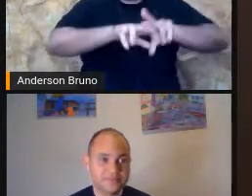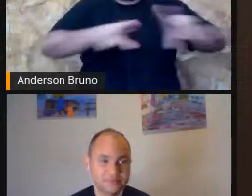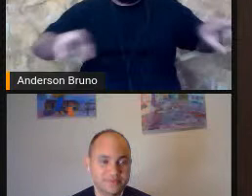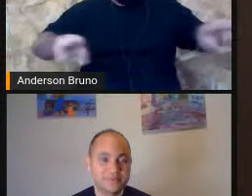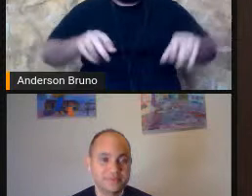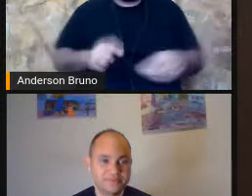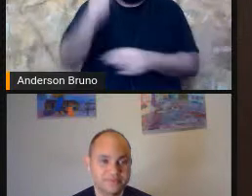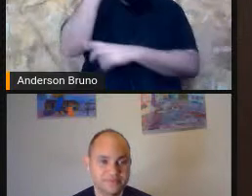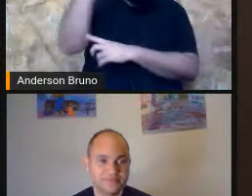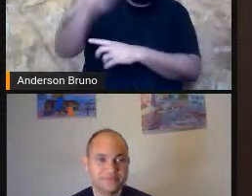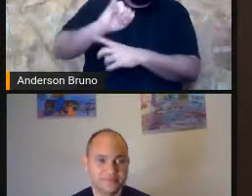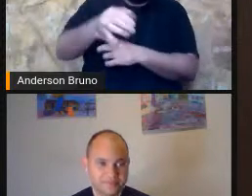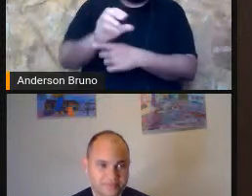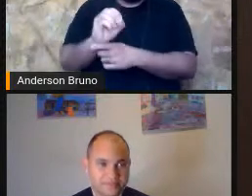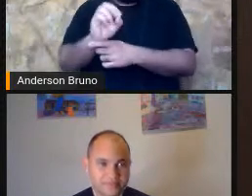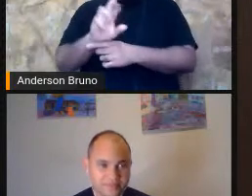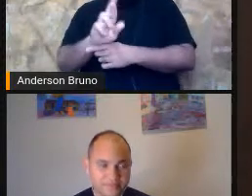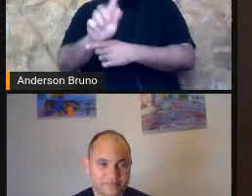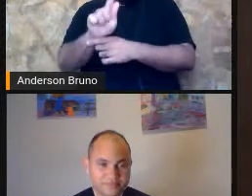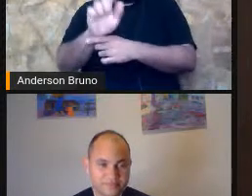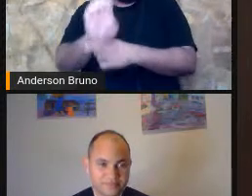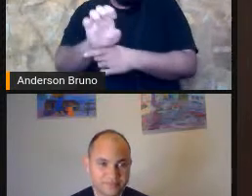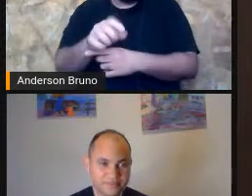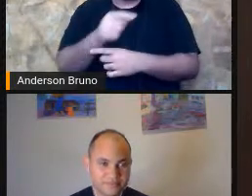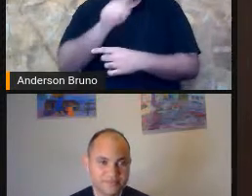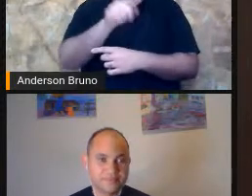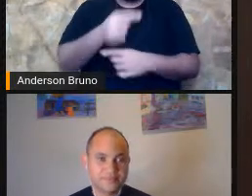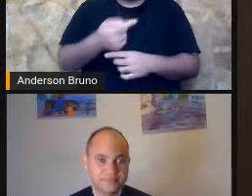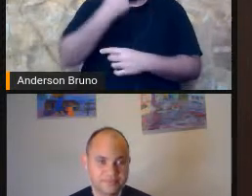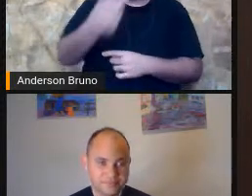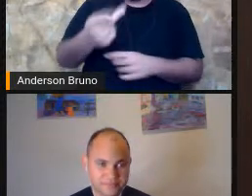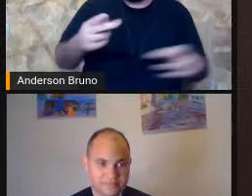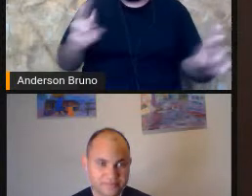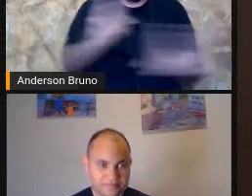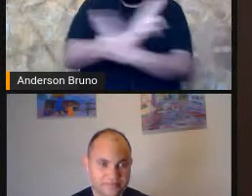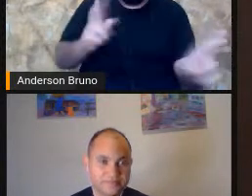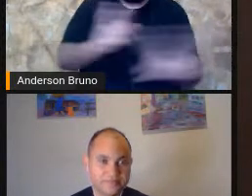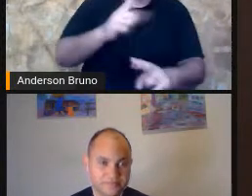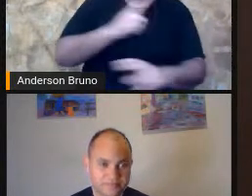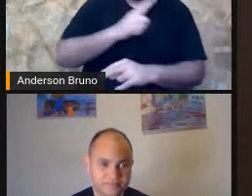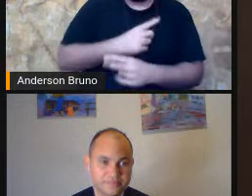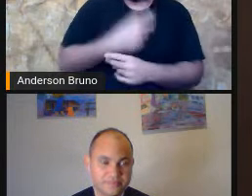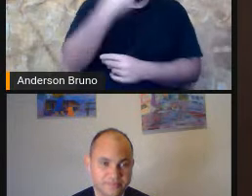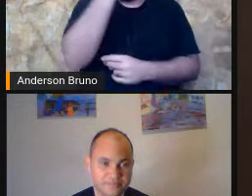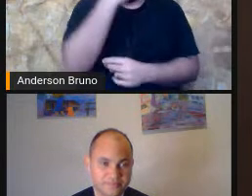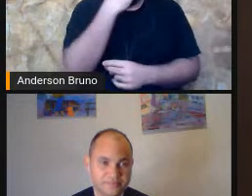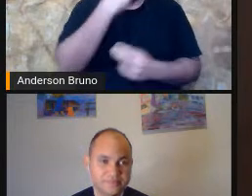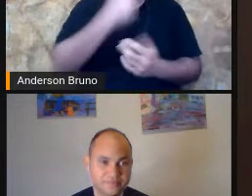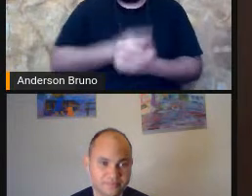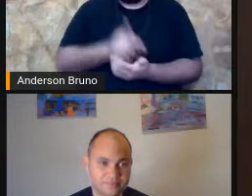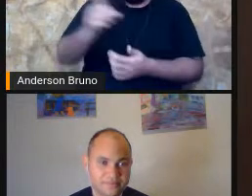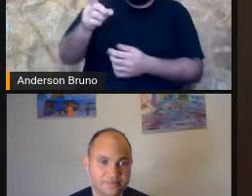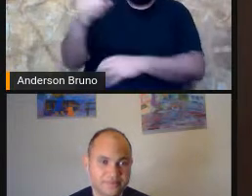Borges Em que ele fala sobre essa relação dele Com a cegueira Considerado um dos maiores leitores Do século XX